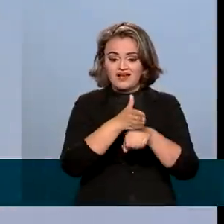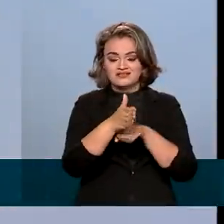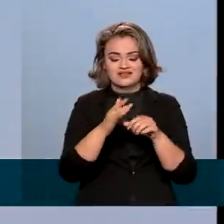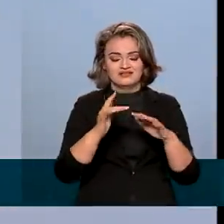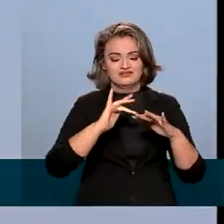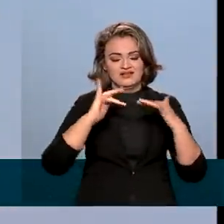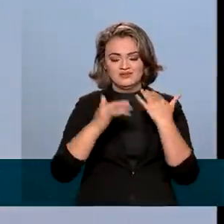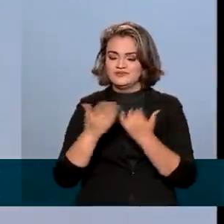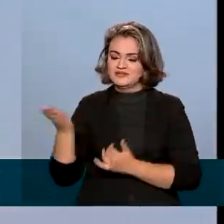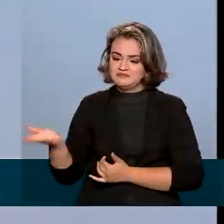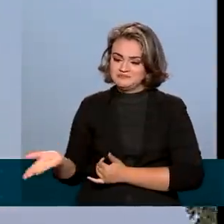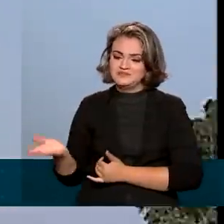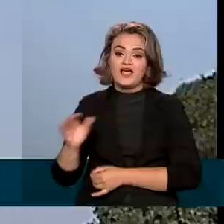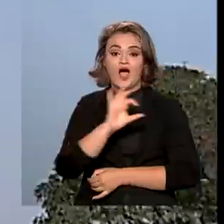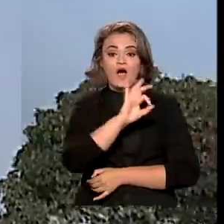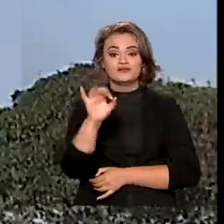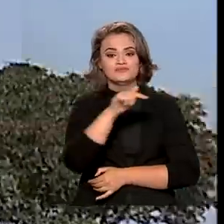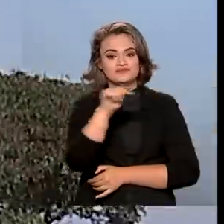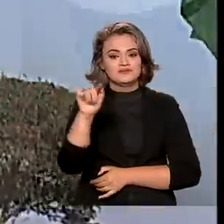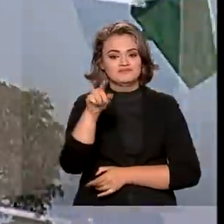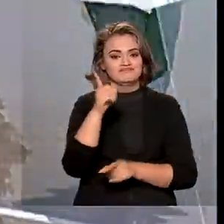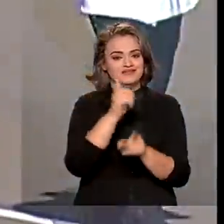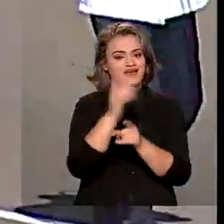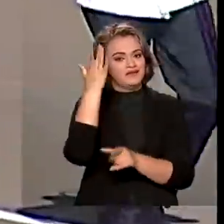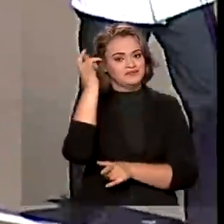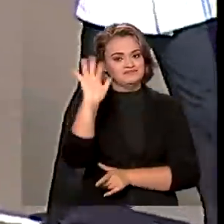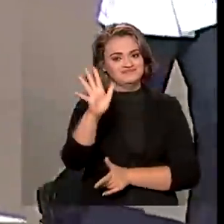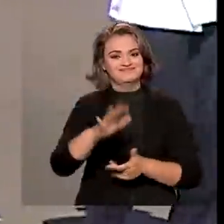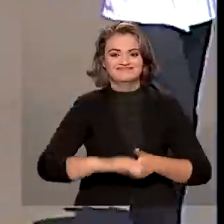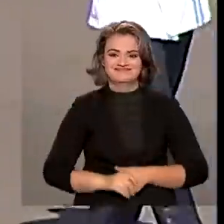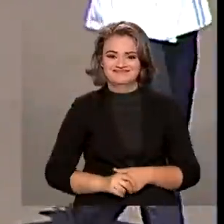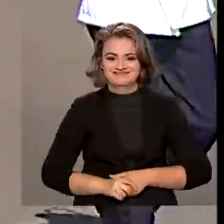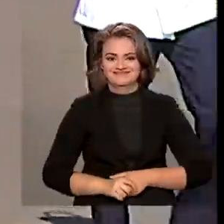nossas redes sociais. Ótima semana para você e até amanhã!